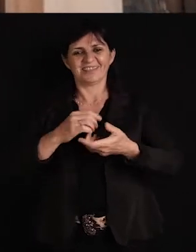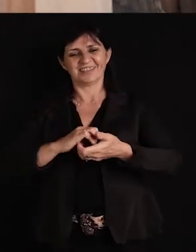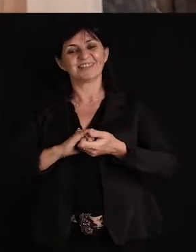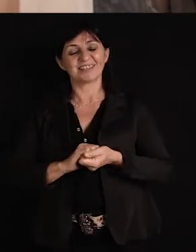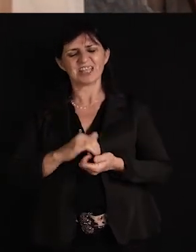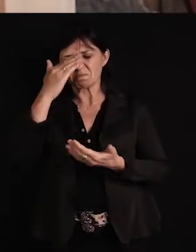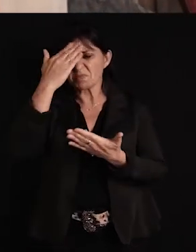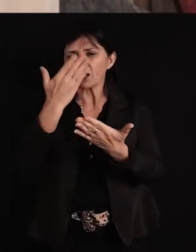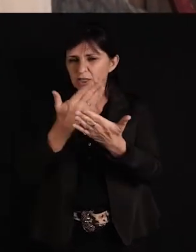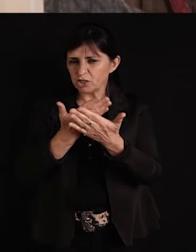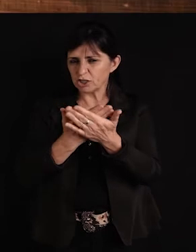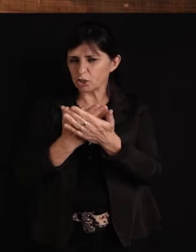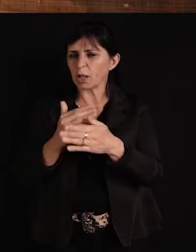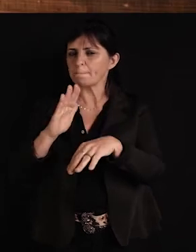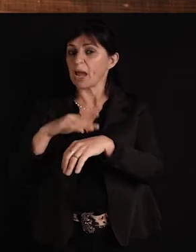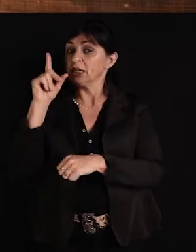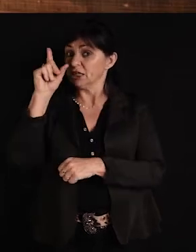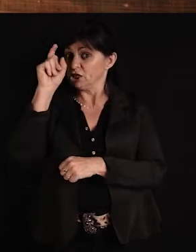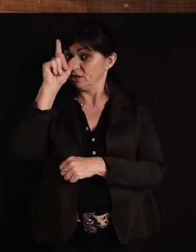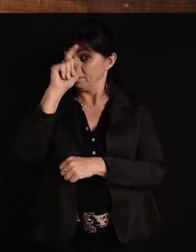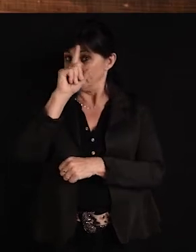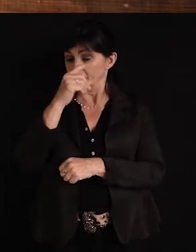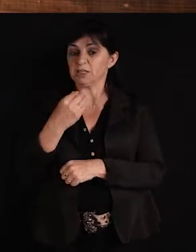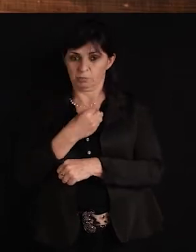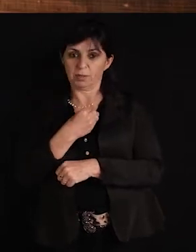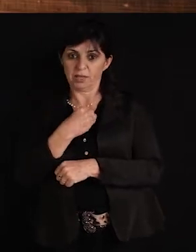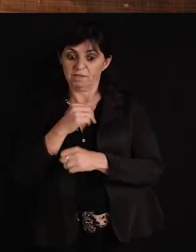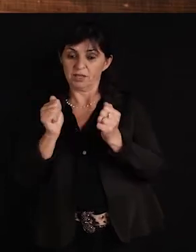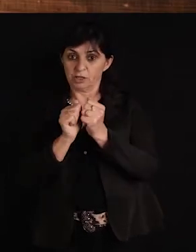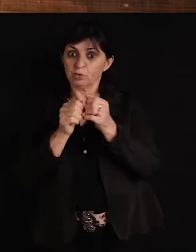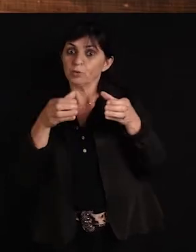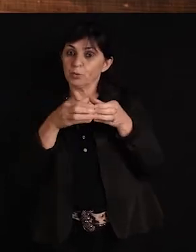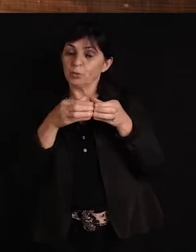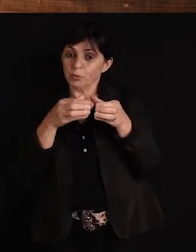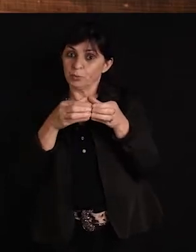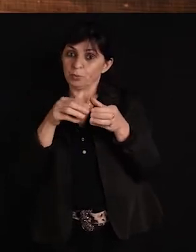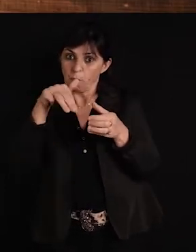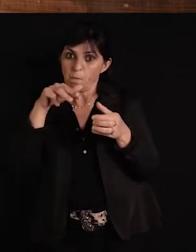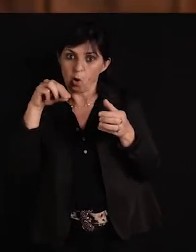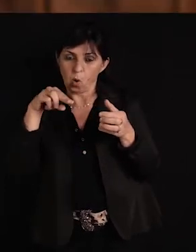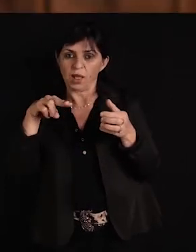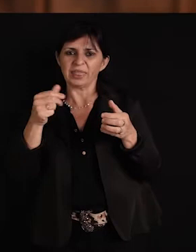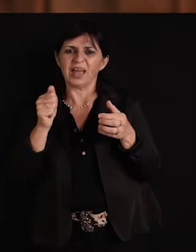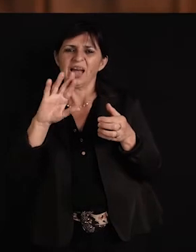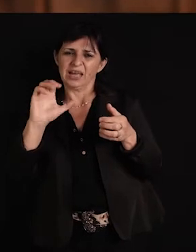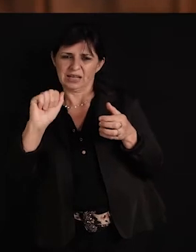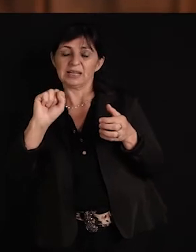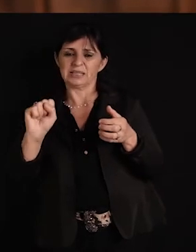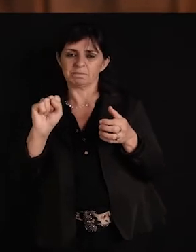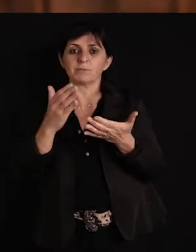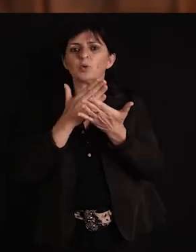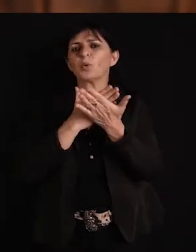Acredito que a maior dificuldade minha nos monarcas, que eu passei, enfim, é o começo. O começo é muito